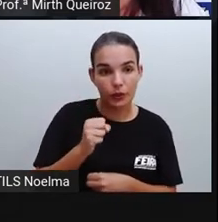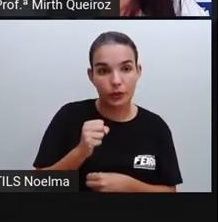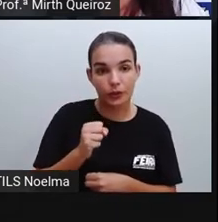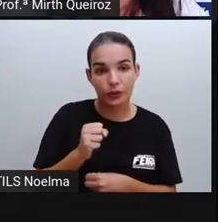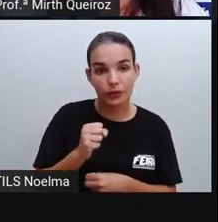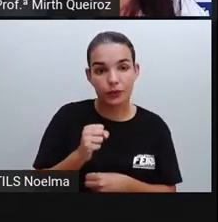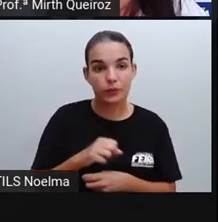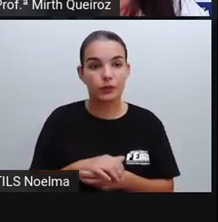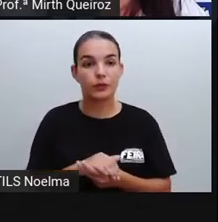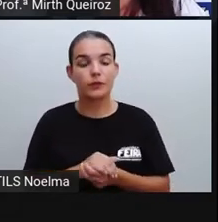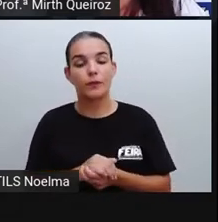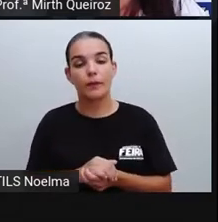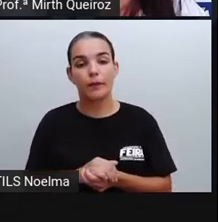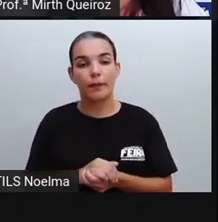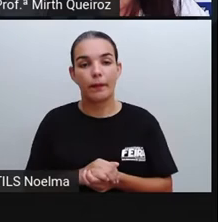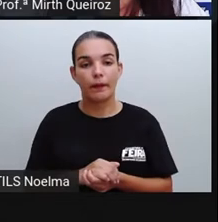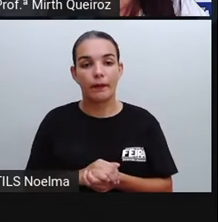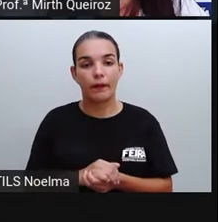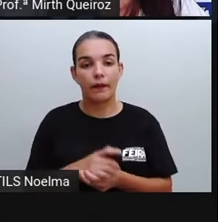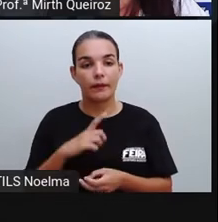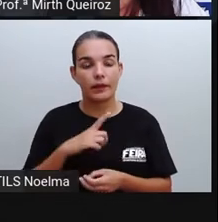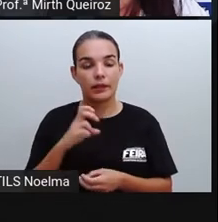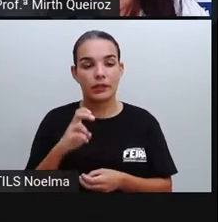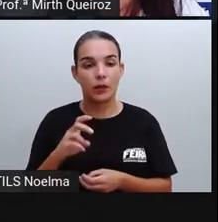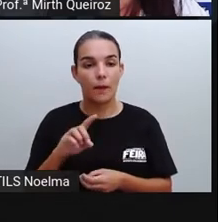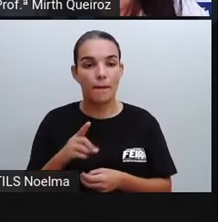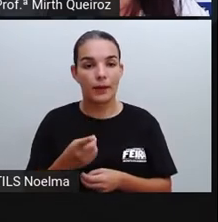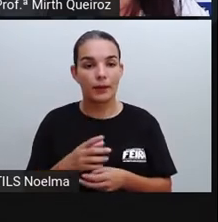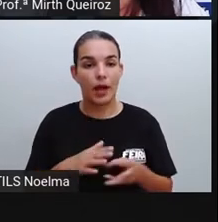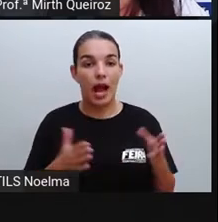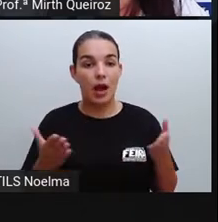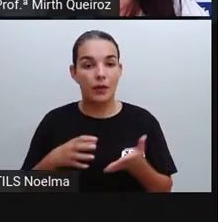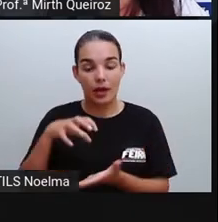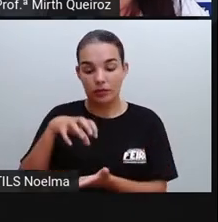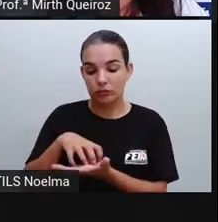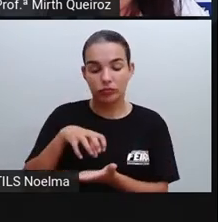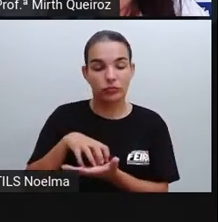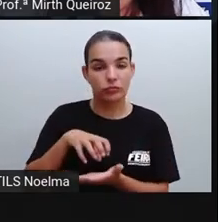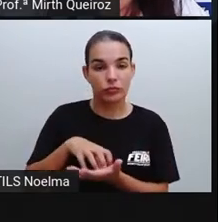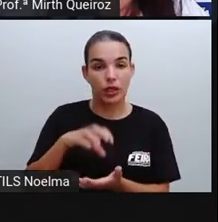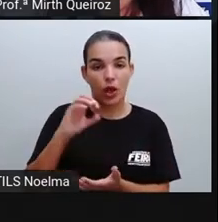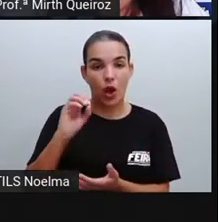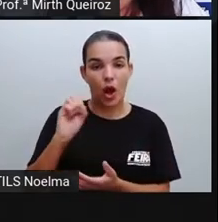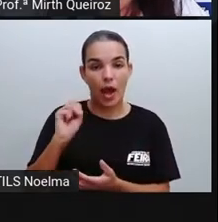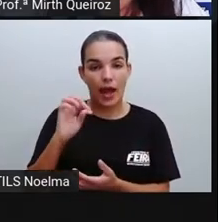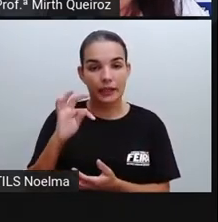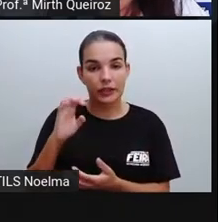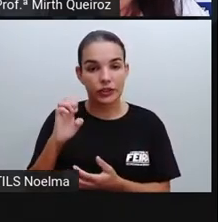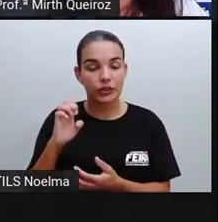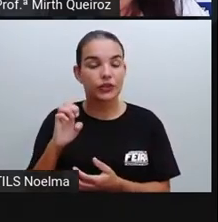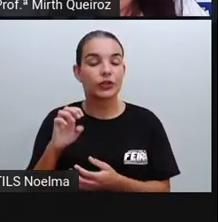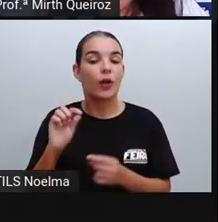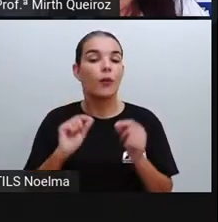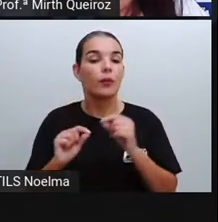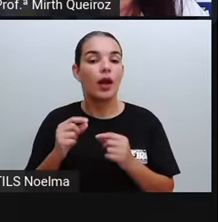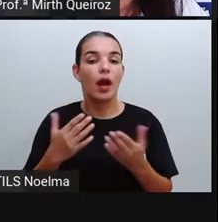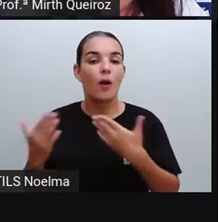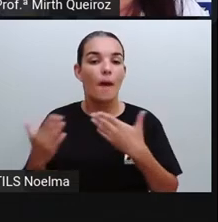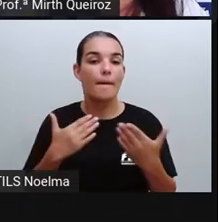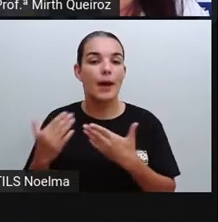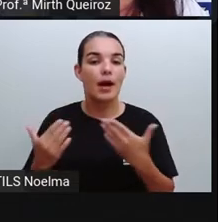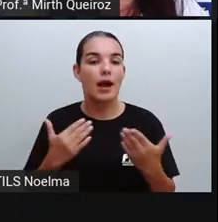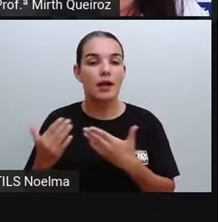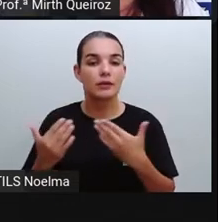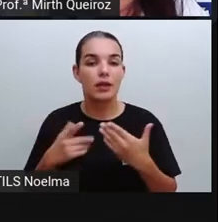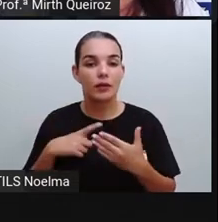Em 2018, nós temos aqui 5 mil. Já na região centro-oeste, que a gente pode estar fazendo uma comparação, observe aí a utilização